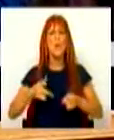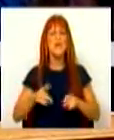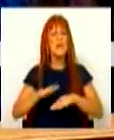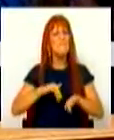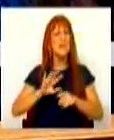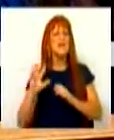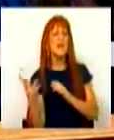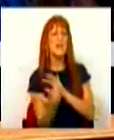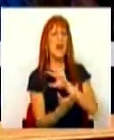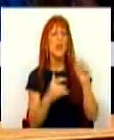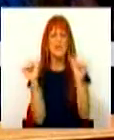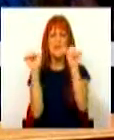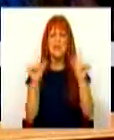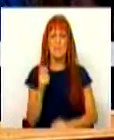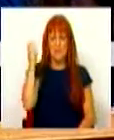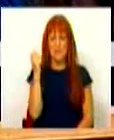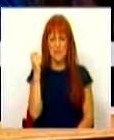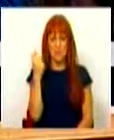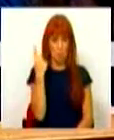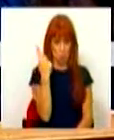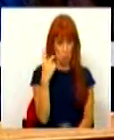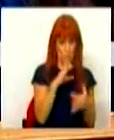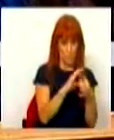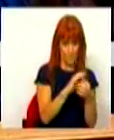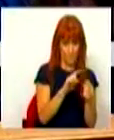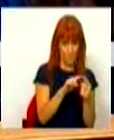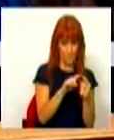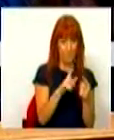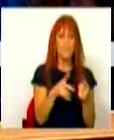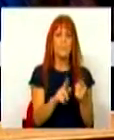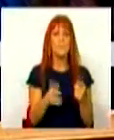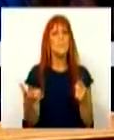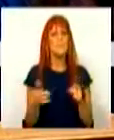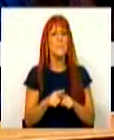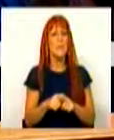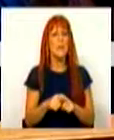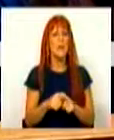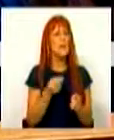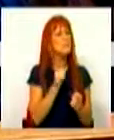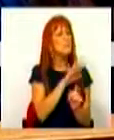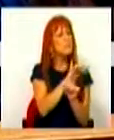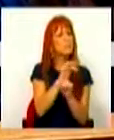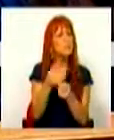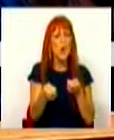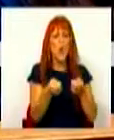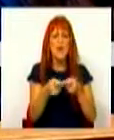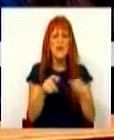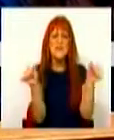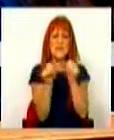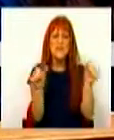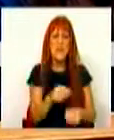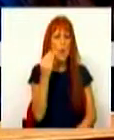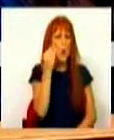em torno do sistema de pensões. Um tem a ver sobre as modalidades de organização do sistema,